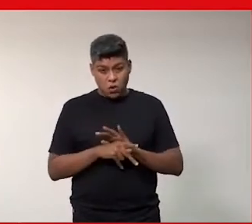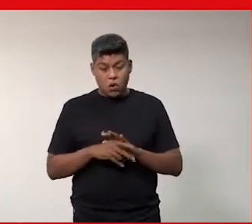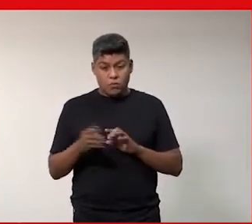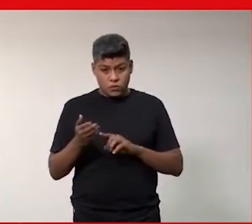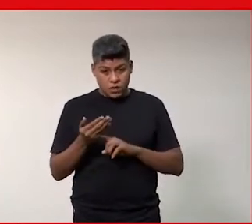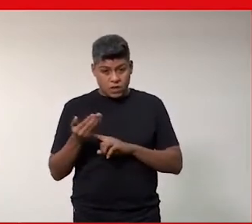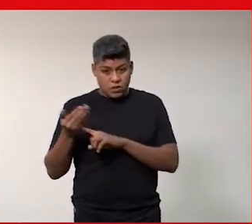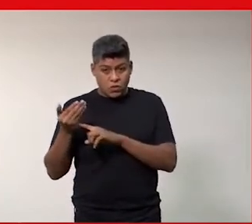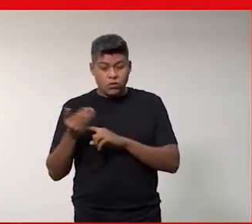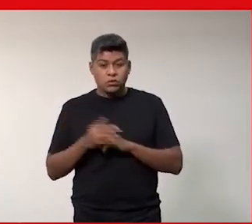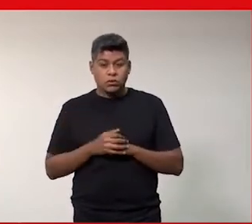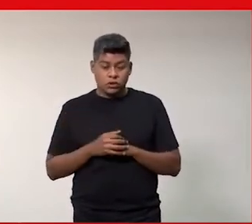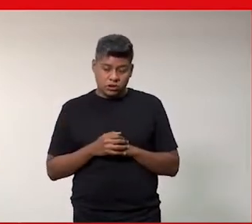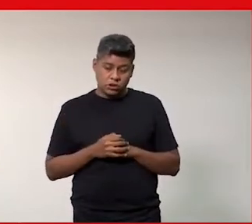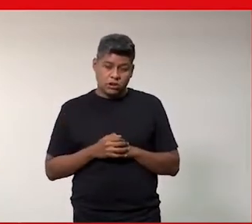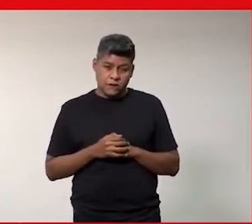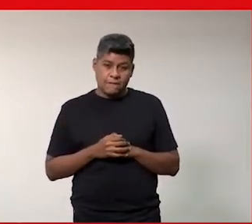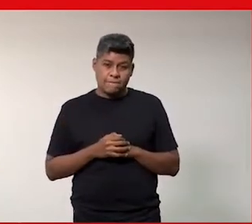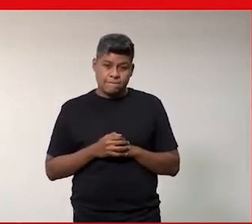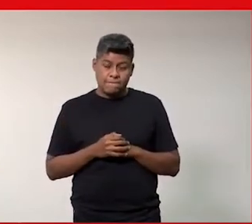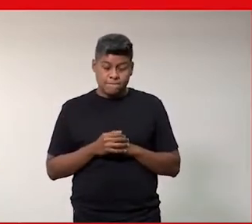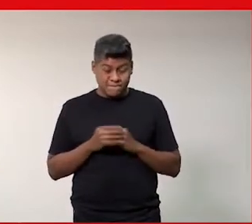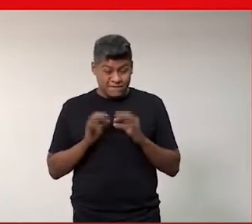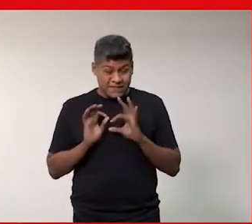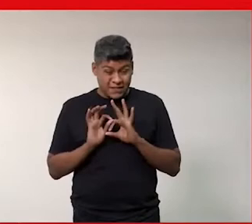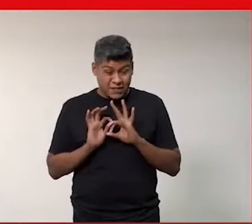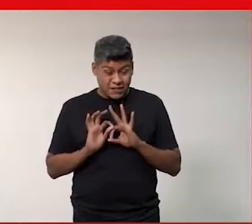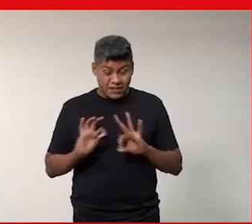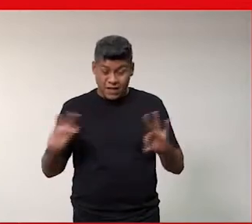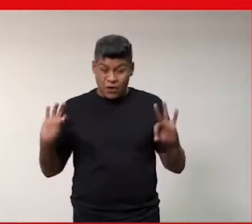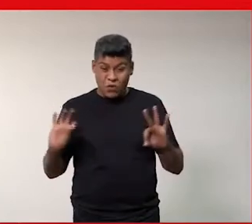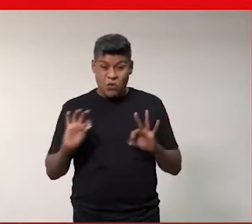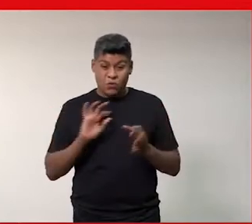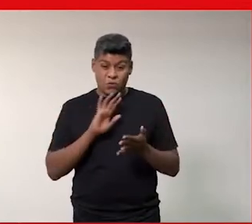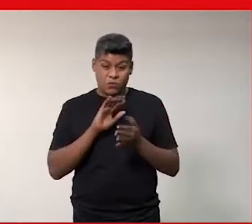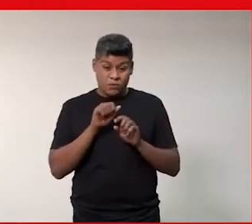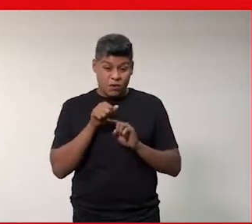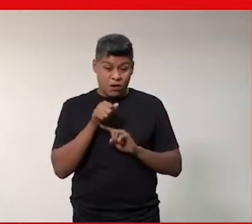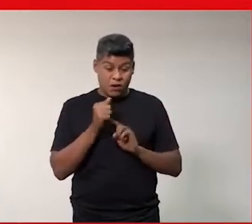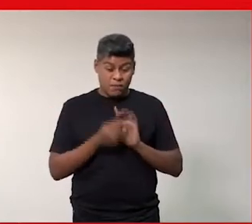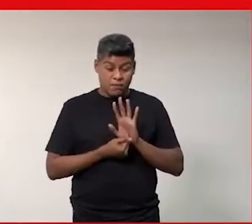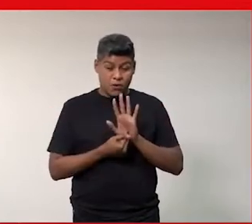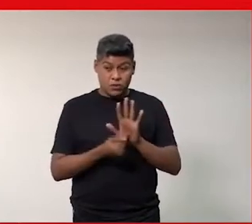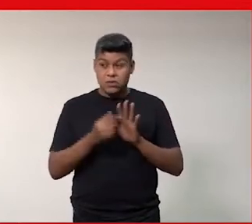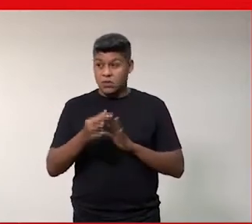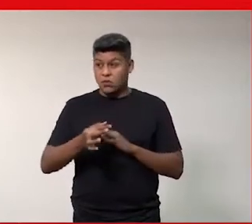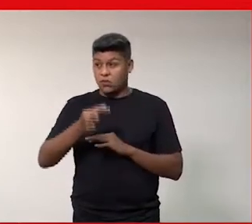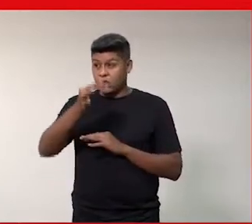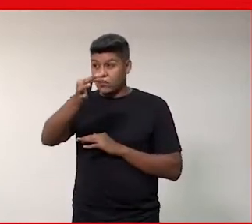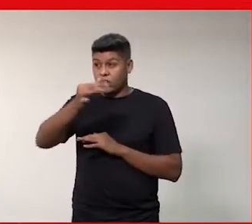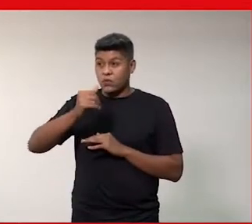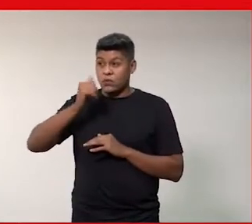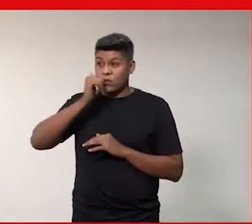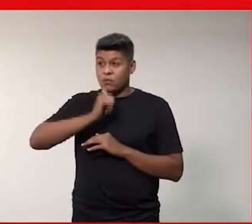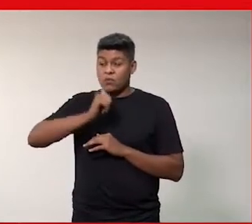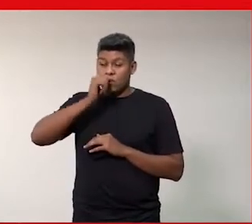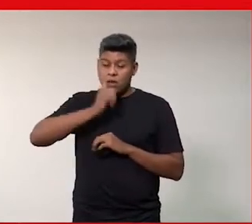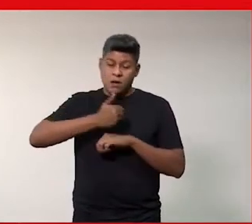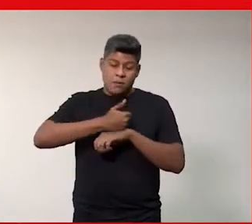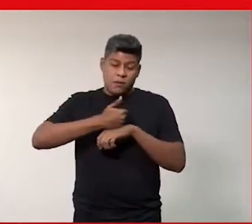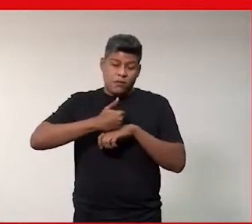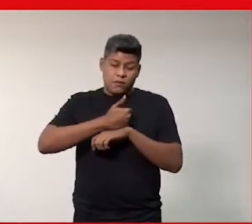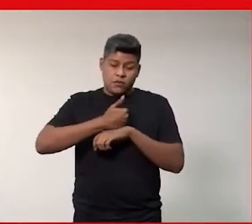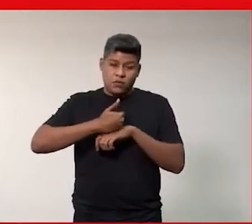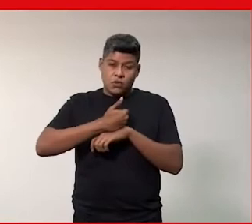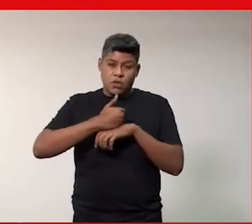tecnologia não estão de acordo com as projeções que elas têm para o futuro sobre uma mulher como profissional